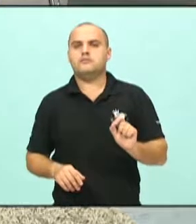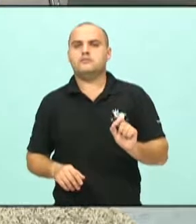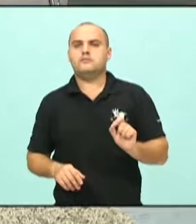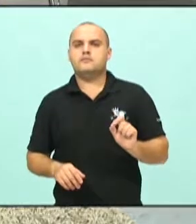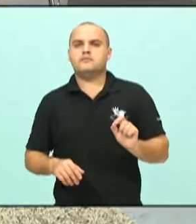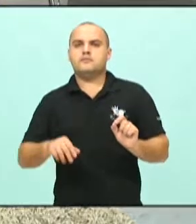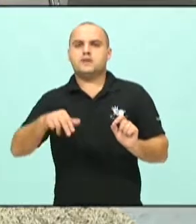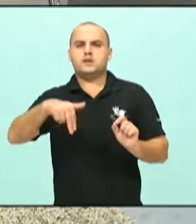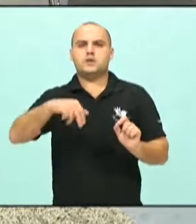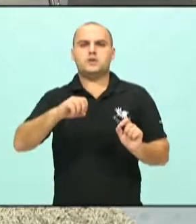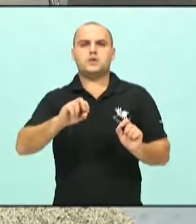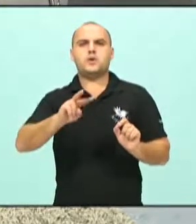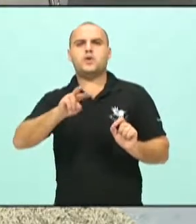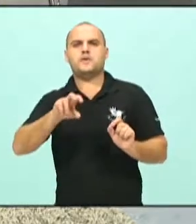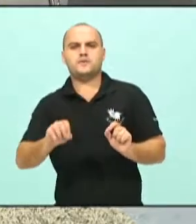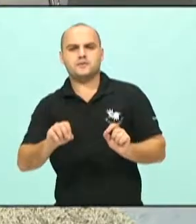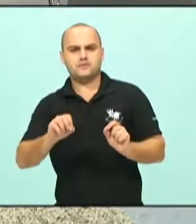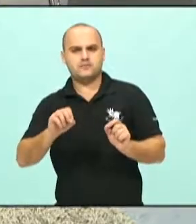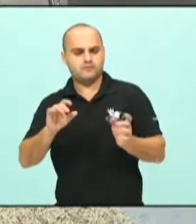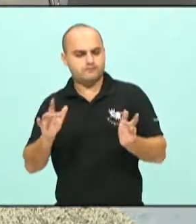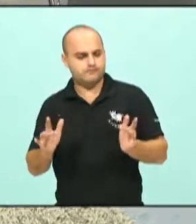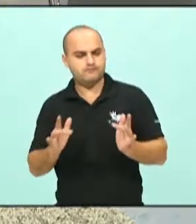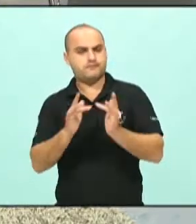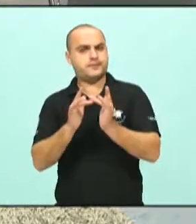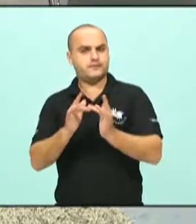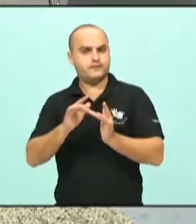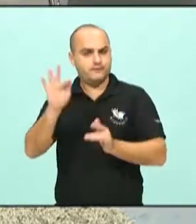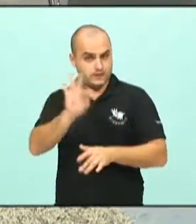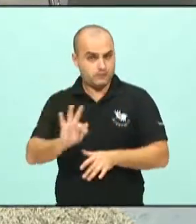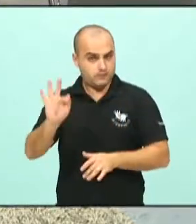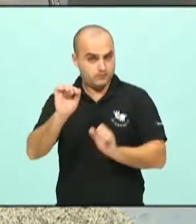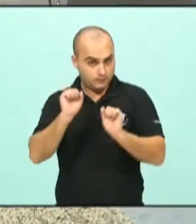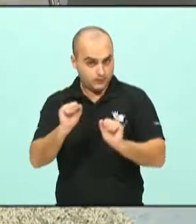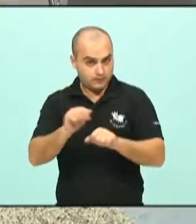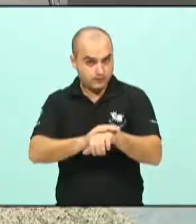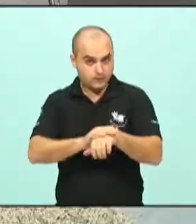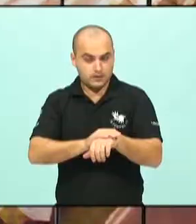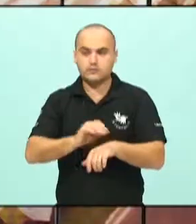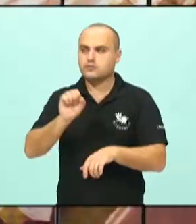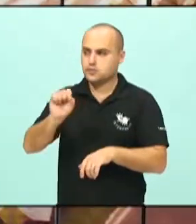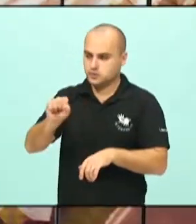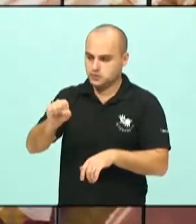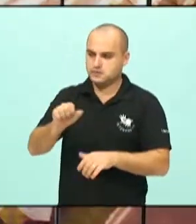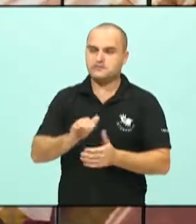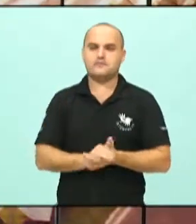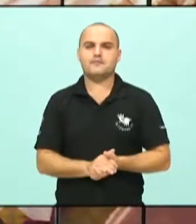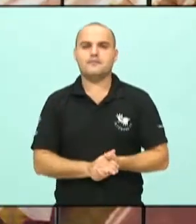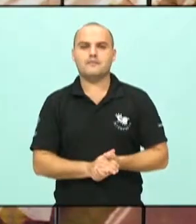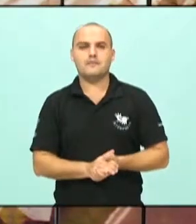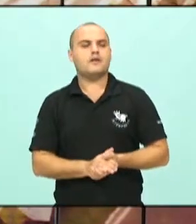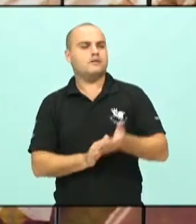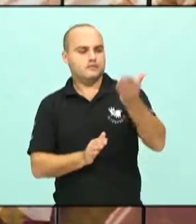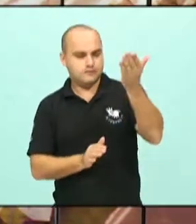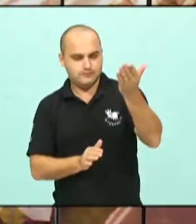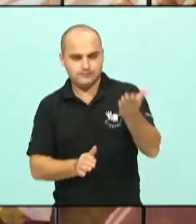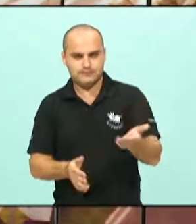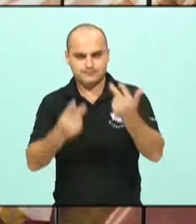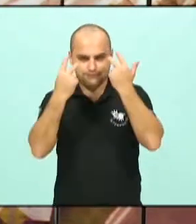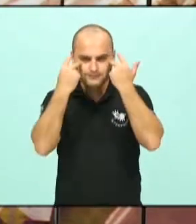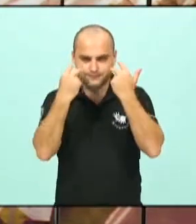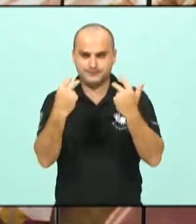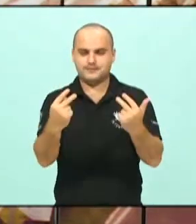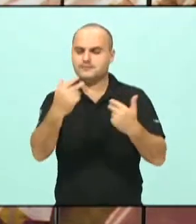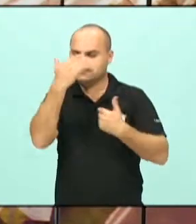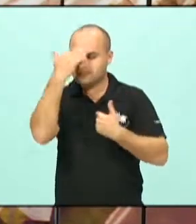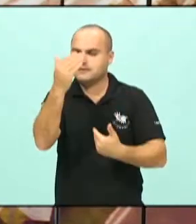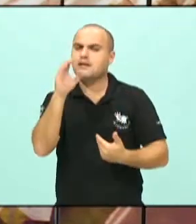de novo pacto federativo. Podemos conversar um pouquinho sobre isso, vereador? Podemos. A senhora que está conosco, muito obrigado,